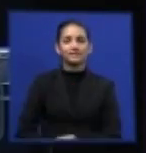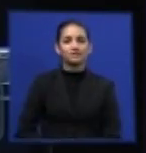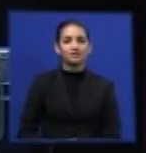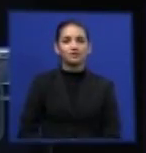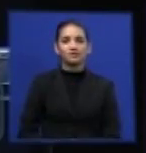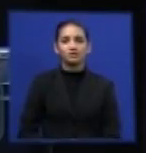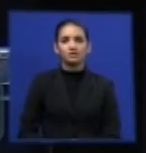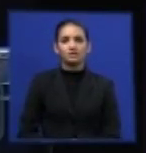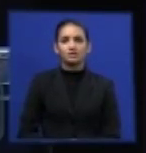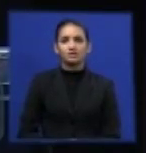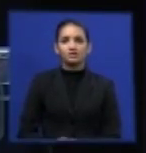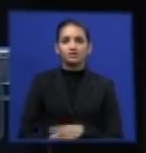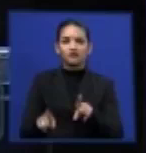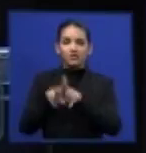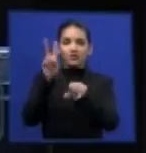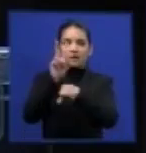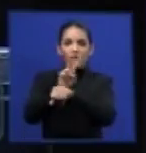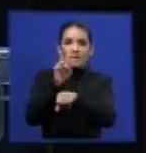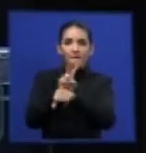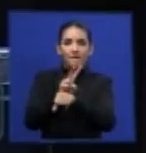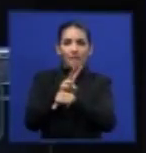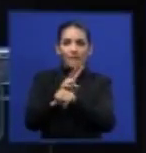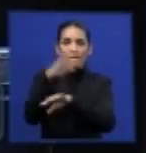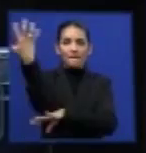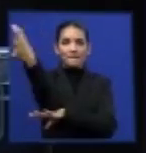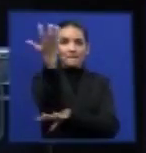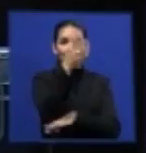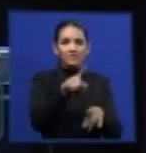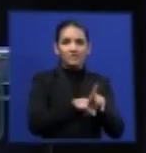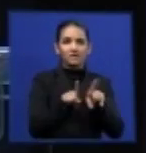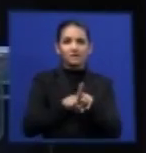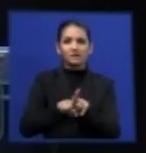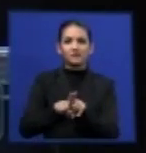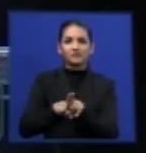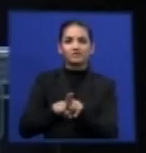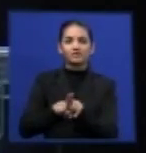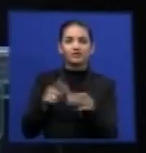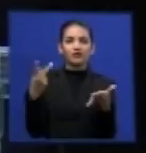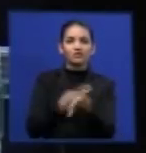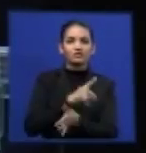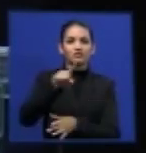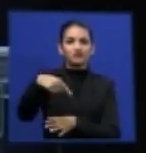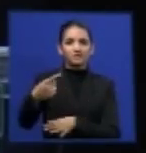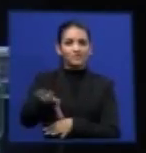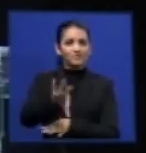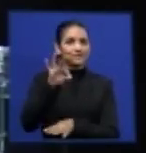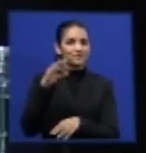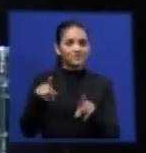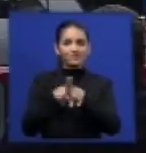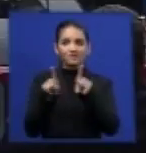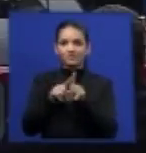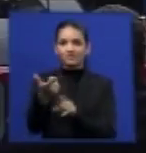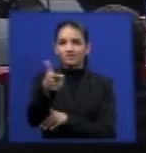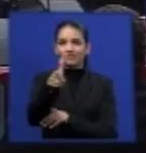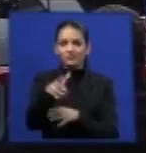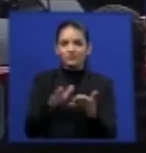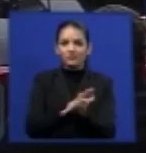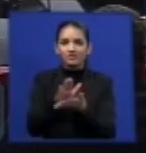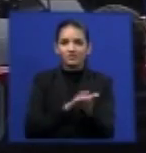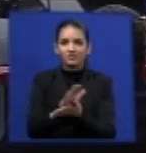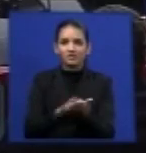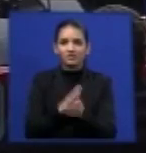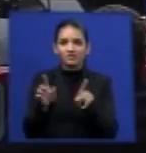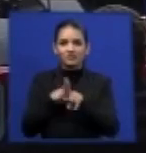a preservação do meio ambiente, é posterior a essa decisão e não a elencou no curso de todas, só os